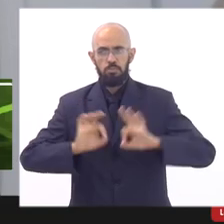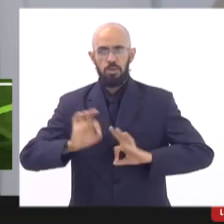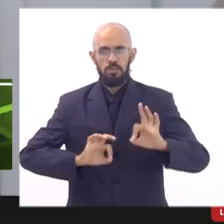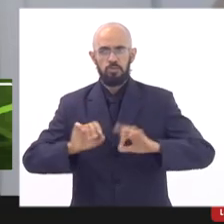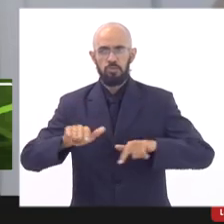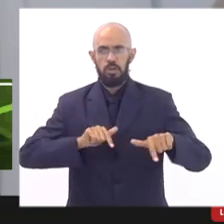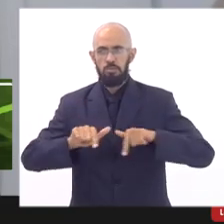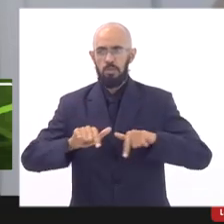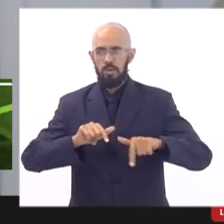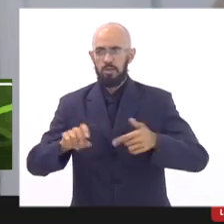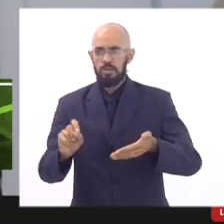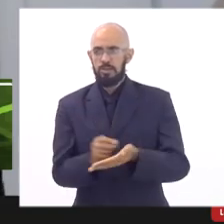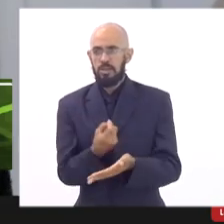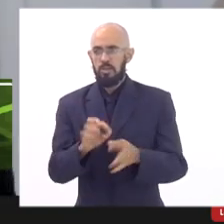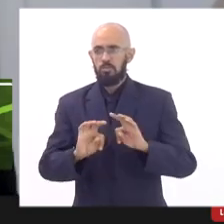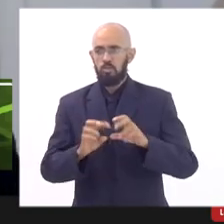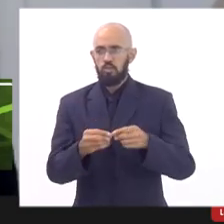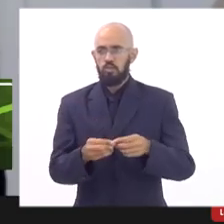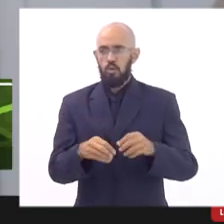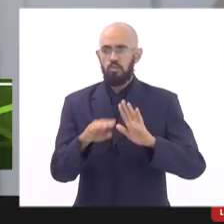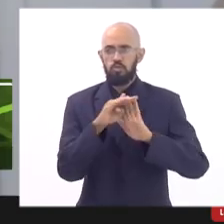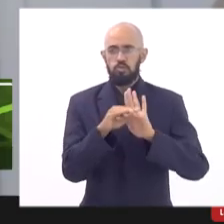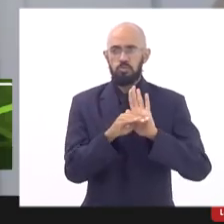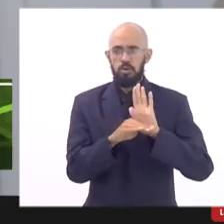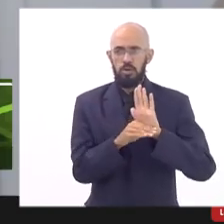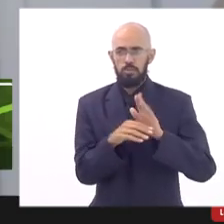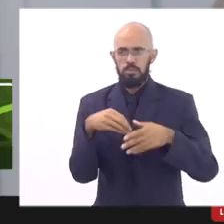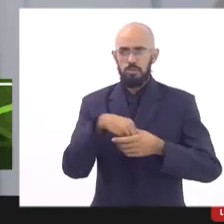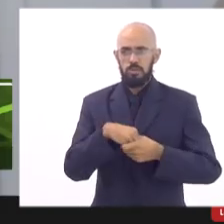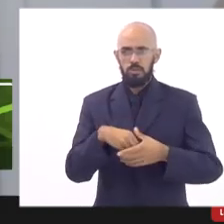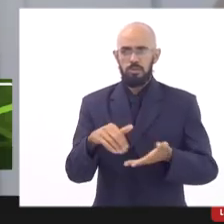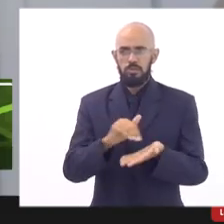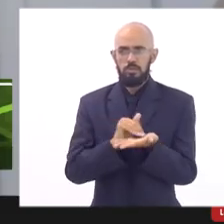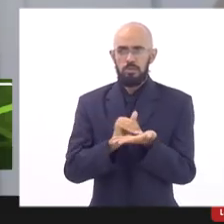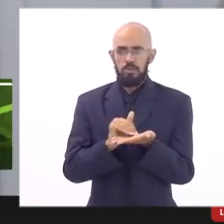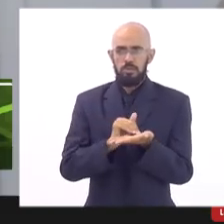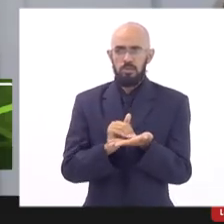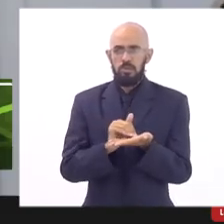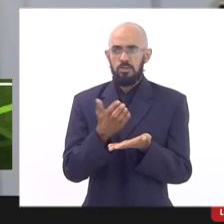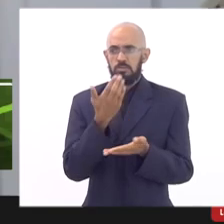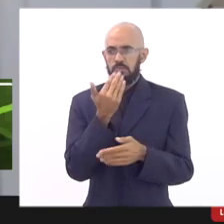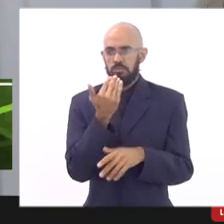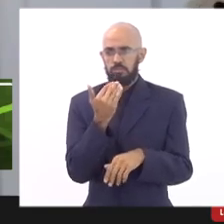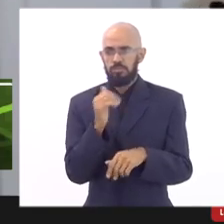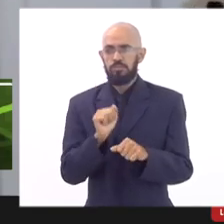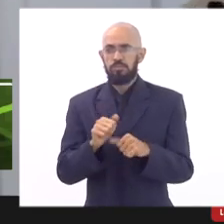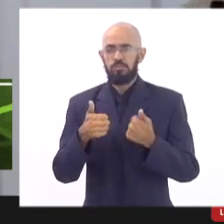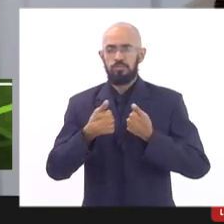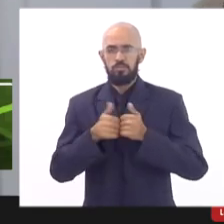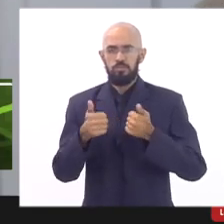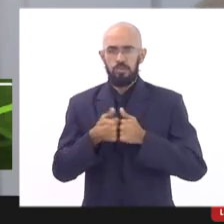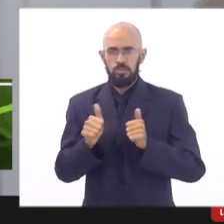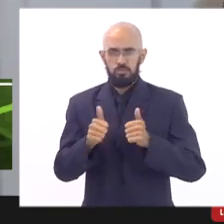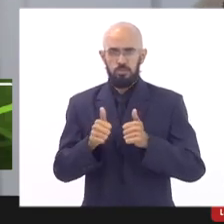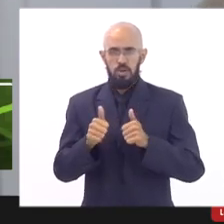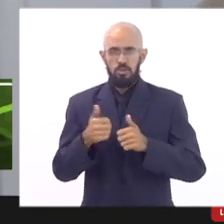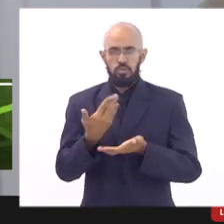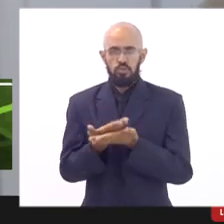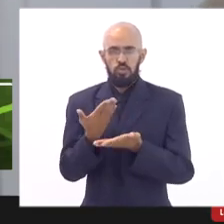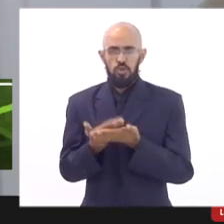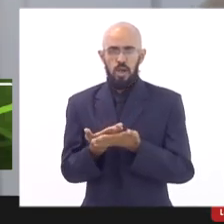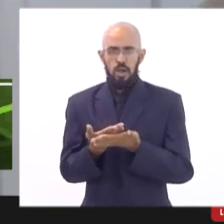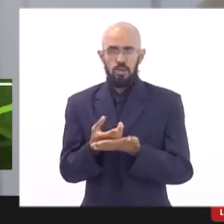ele é assinado por todos os programas dentro da secretaria tanto de merenda manuflação manuflação e ali o valor